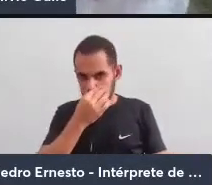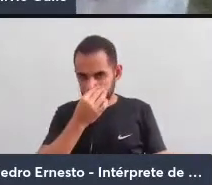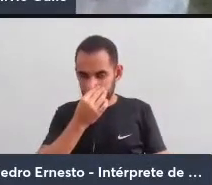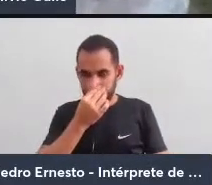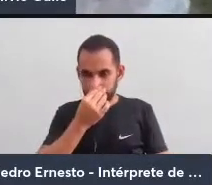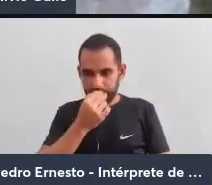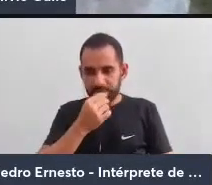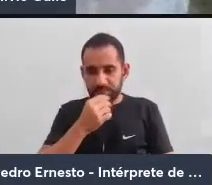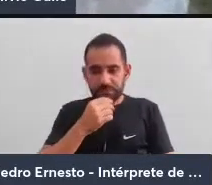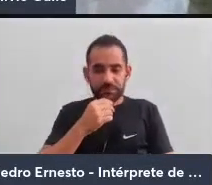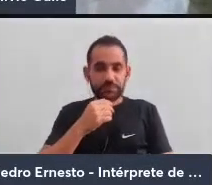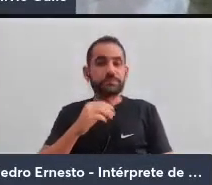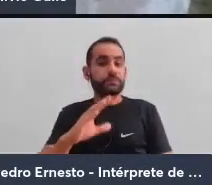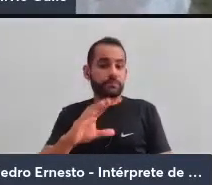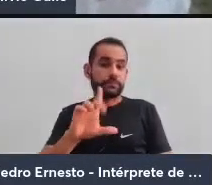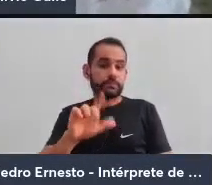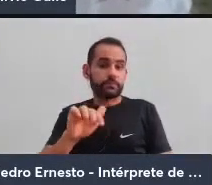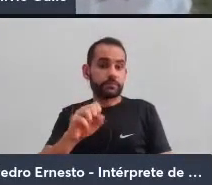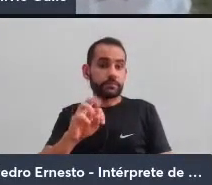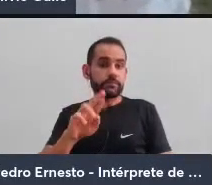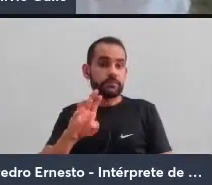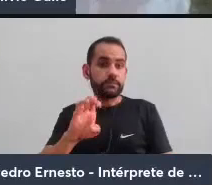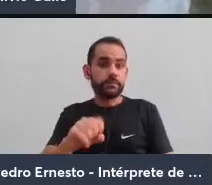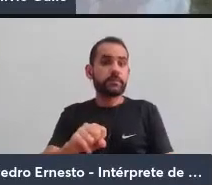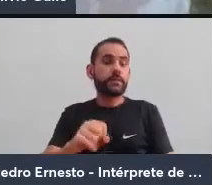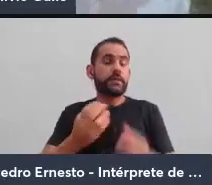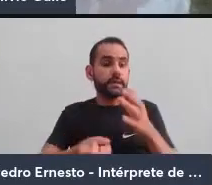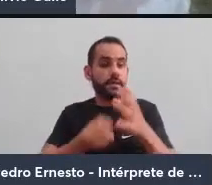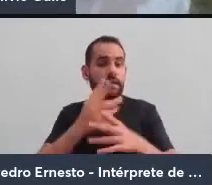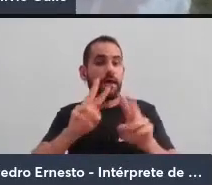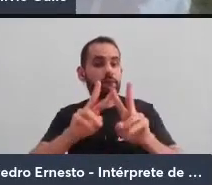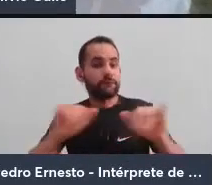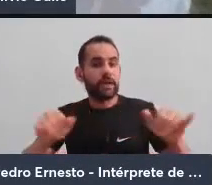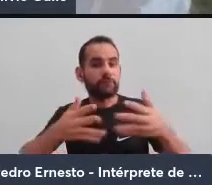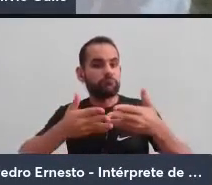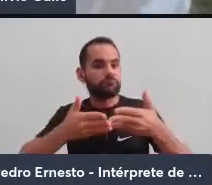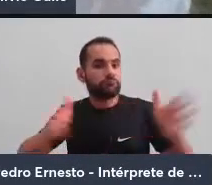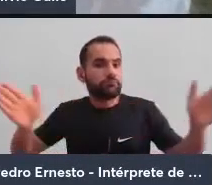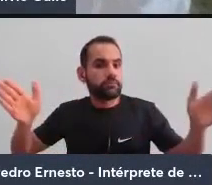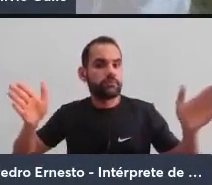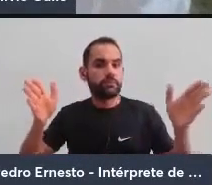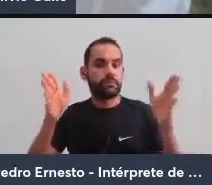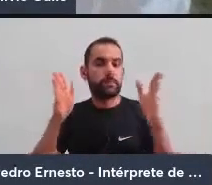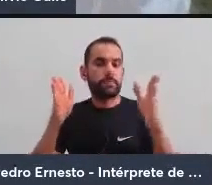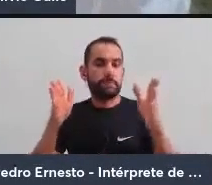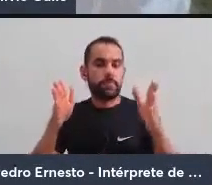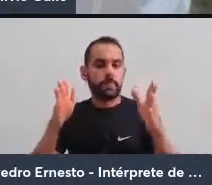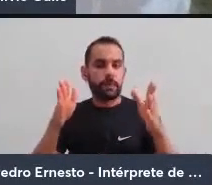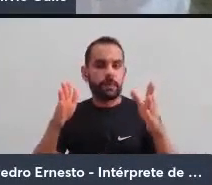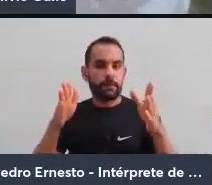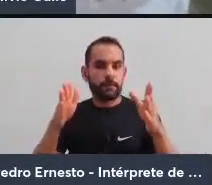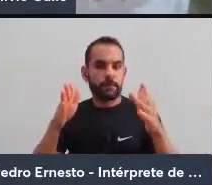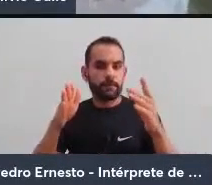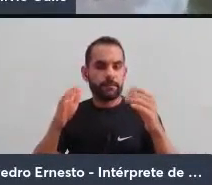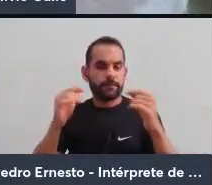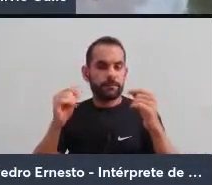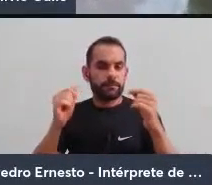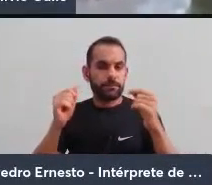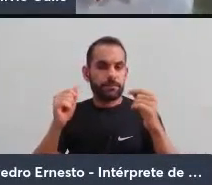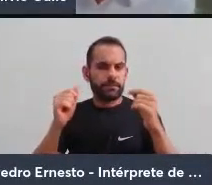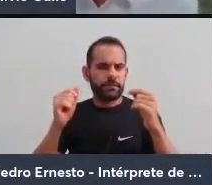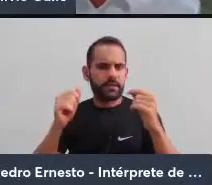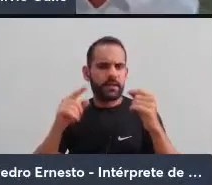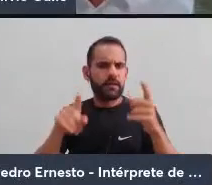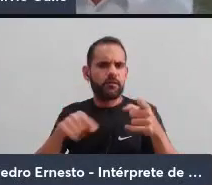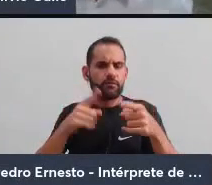E o Clastres vai construir uma dimensão, eu chamo a atenção de vocês aqui para o